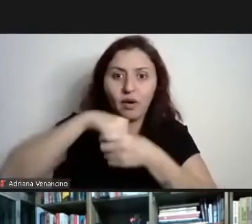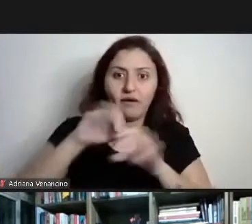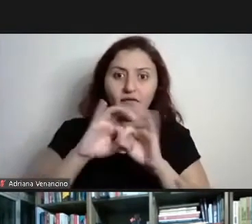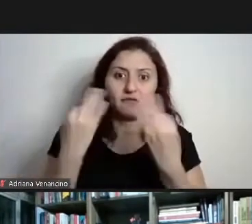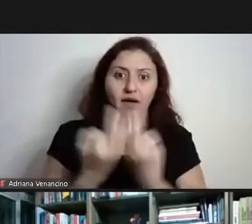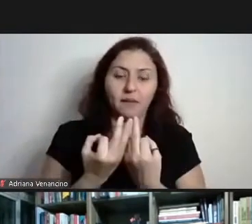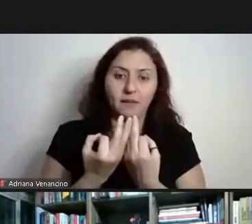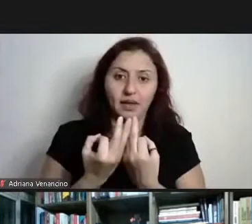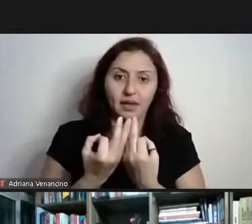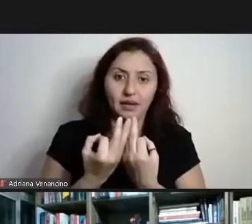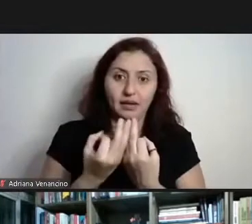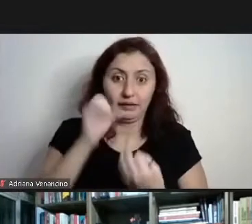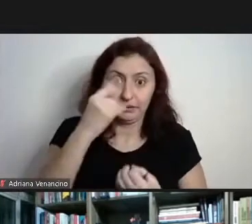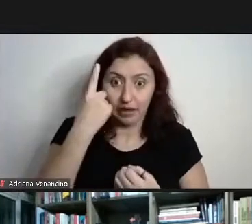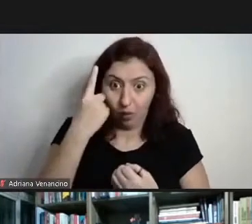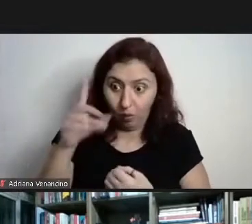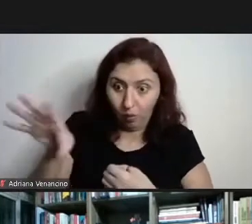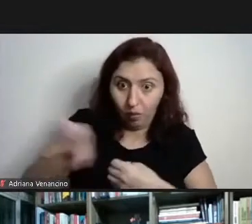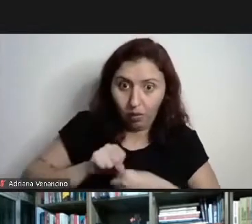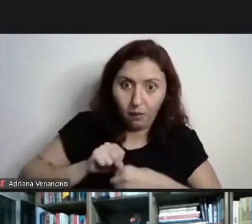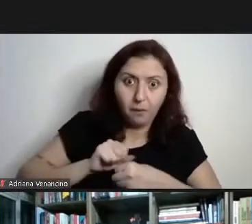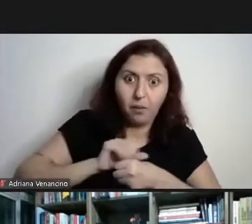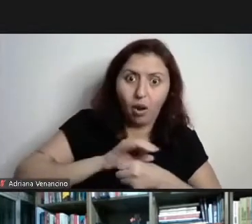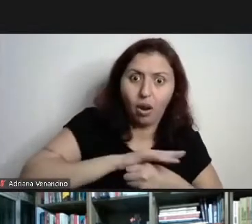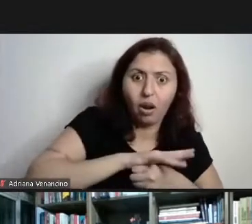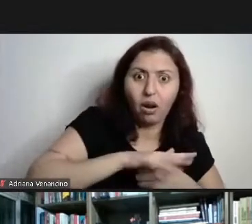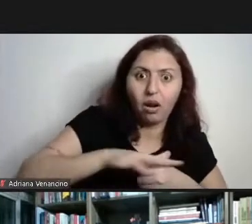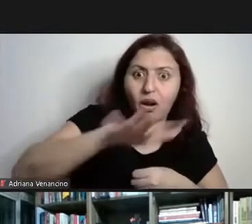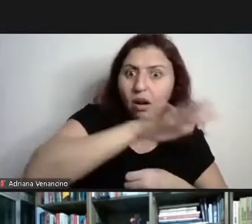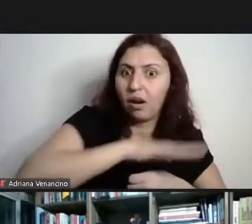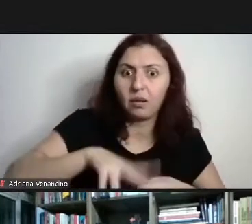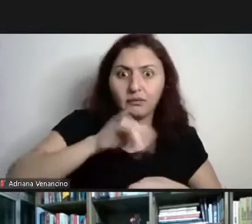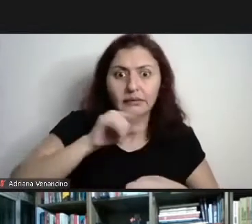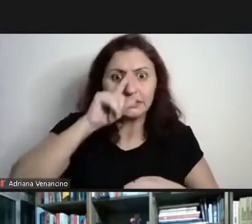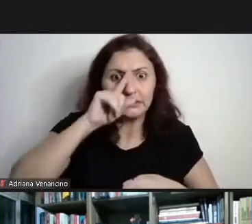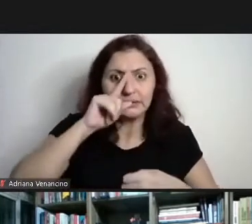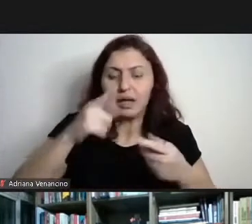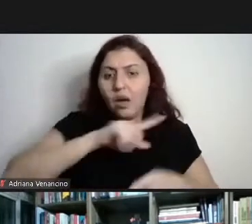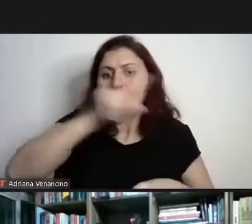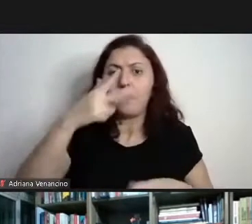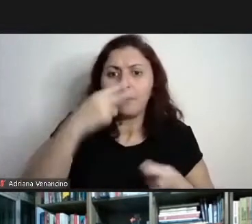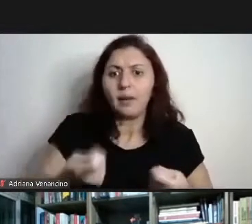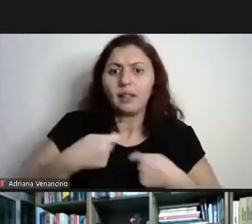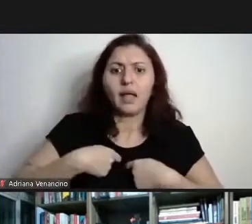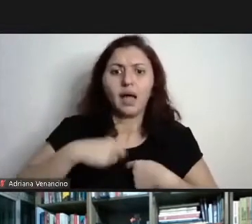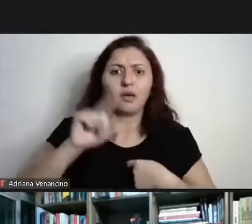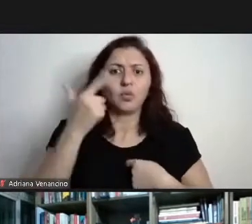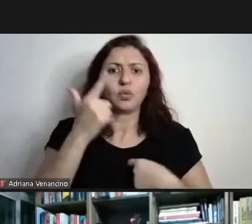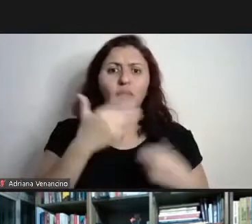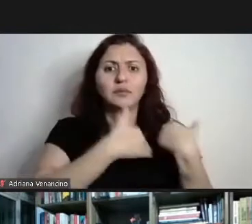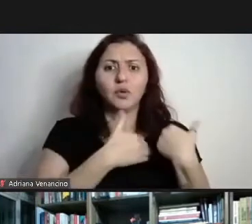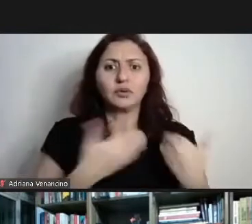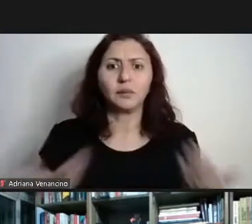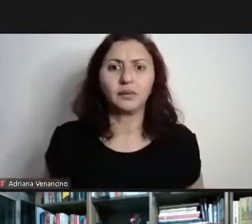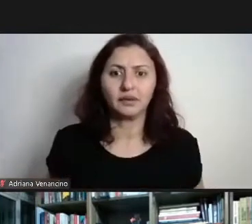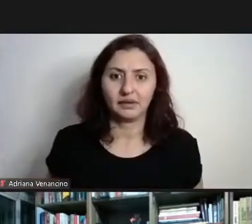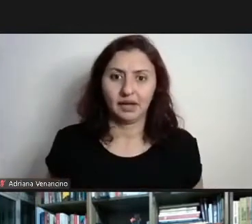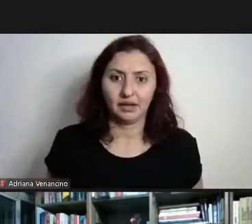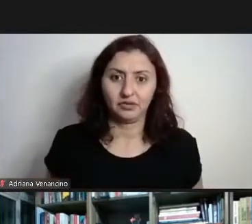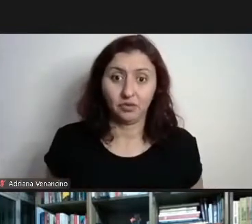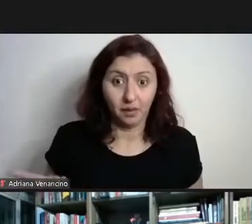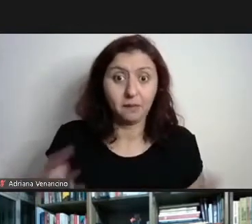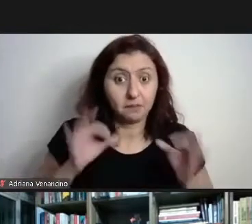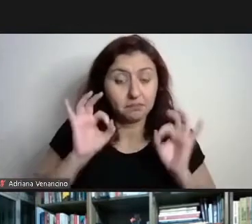mais de 800 mil pessoas, se nós autorizarmos uma irresponsabilidade dessa. Então, assim, a Natália